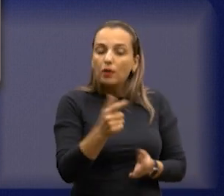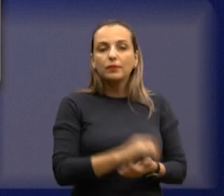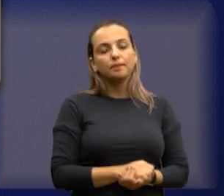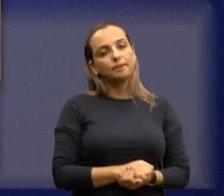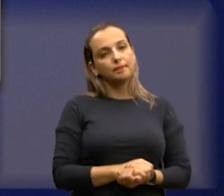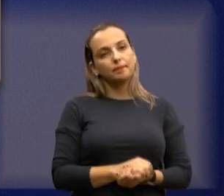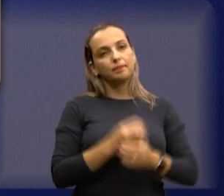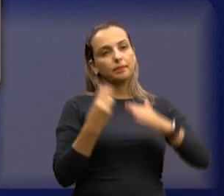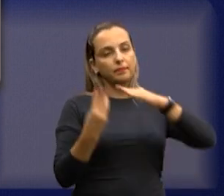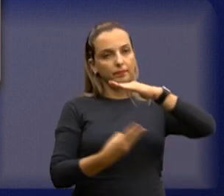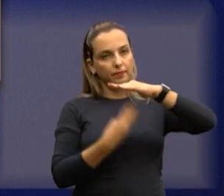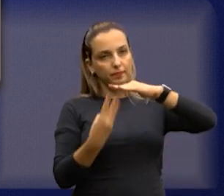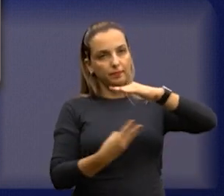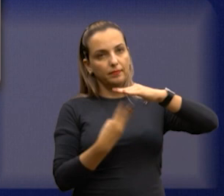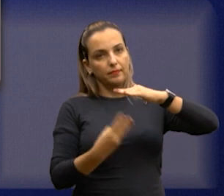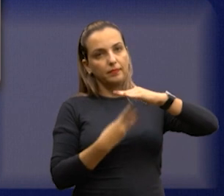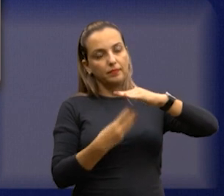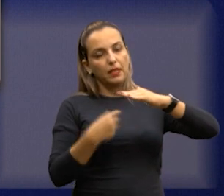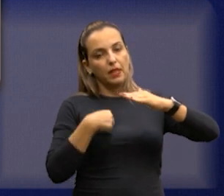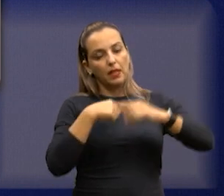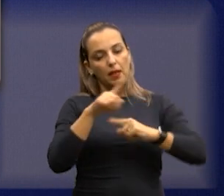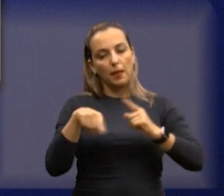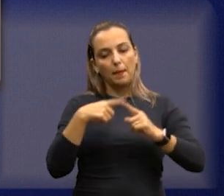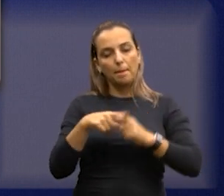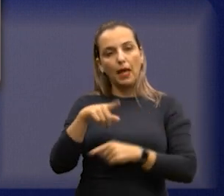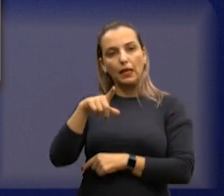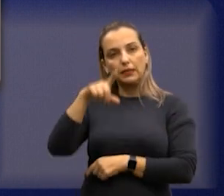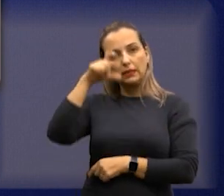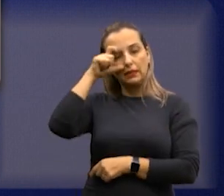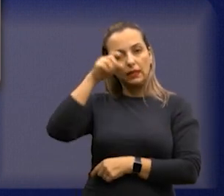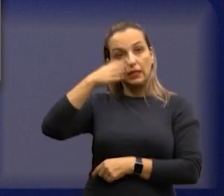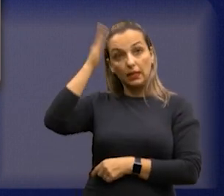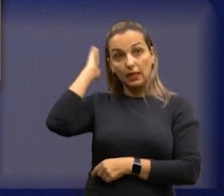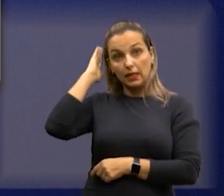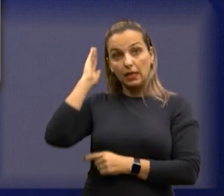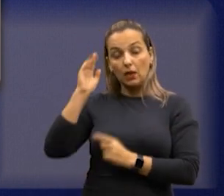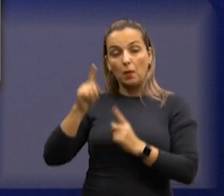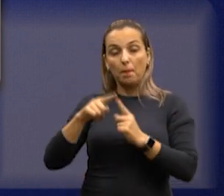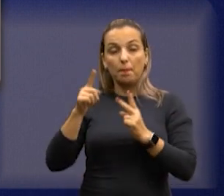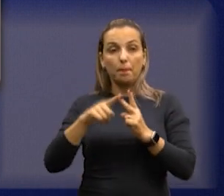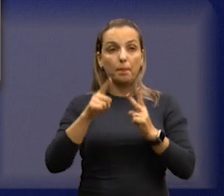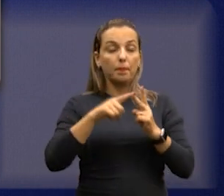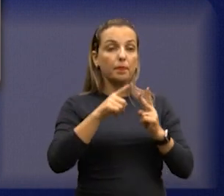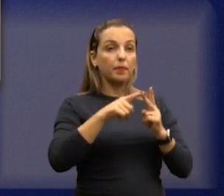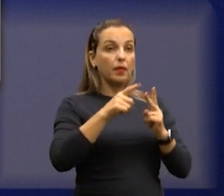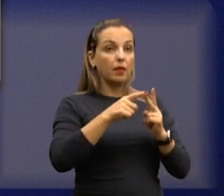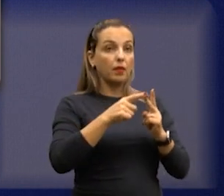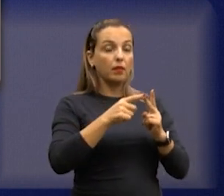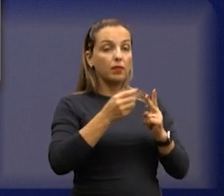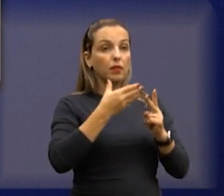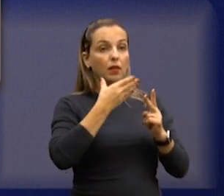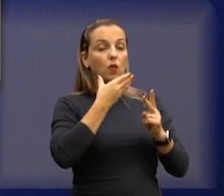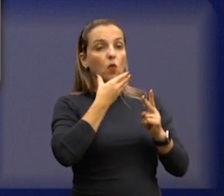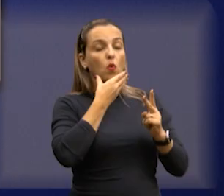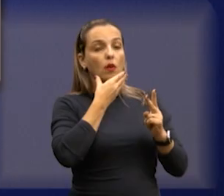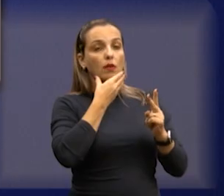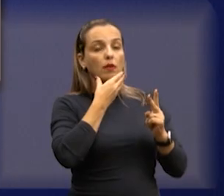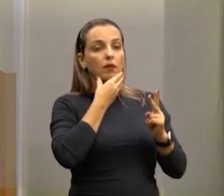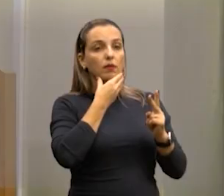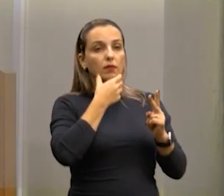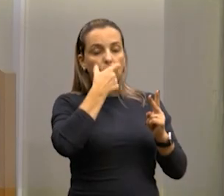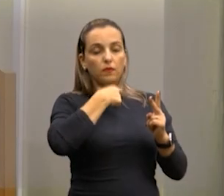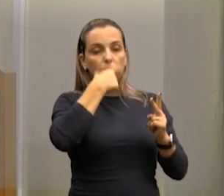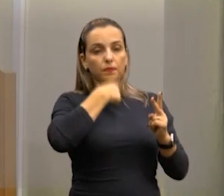Terceirizadas. Eu, o vereador Lineu e Carlão do Joia fizemos um vídeo e gostaria de falar para vocês que tem resolvido.